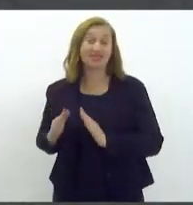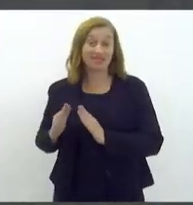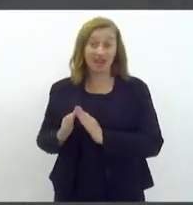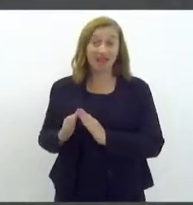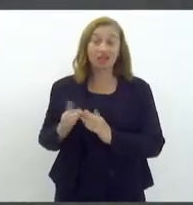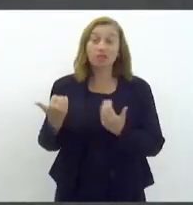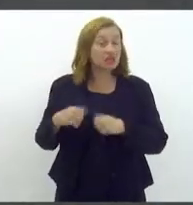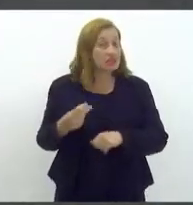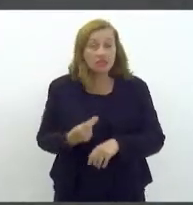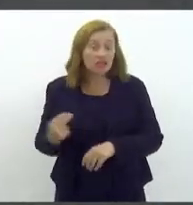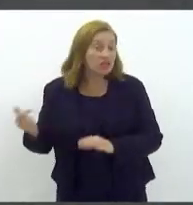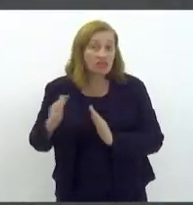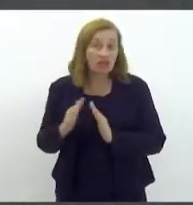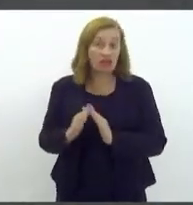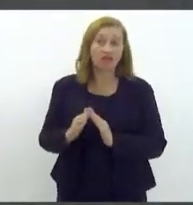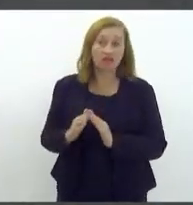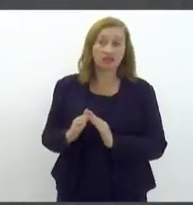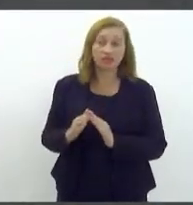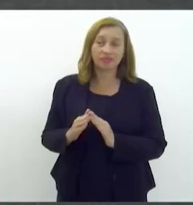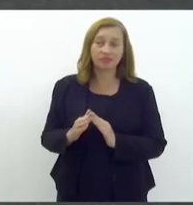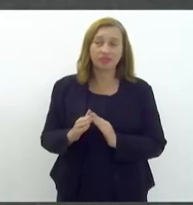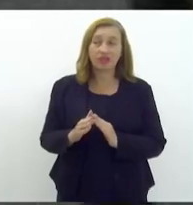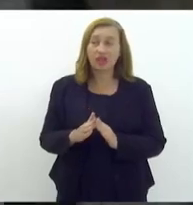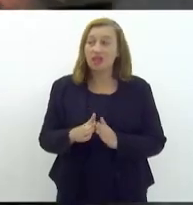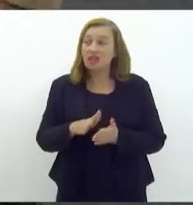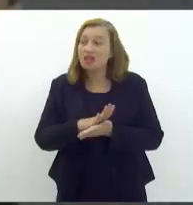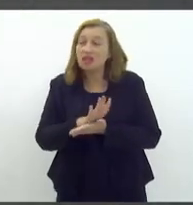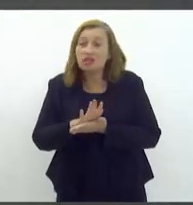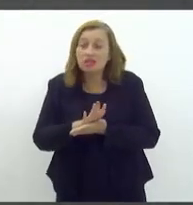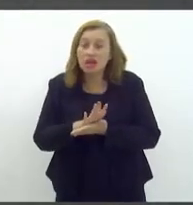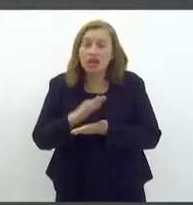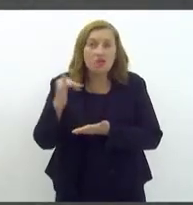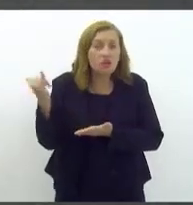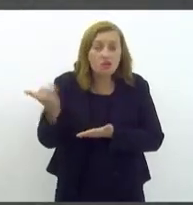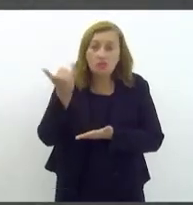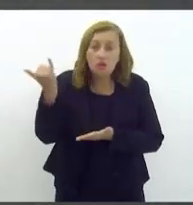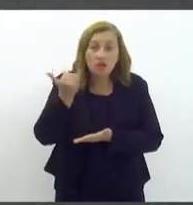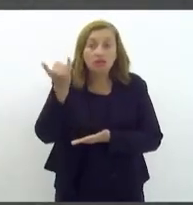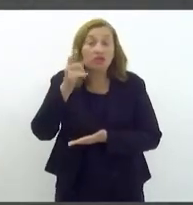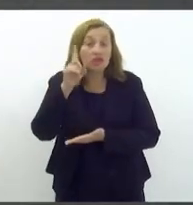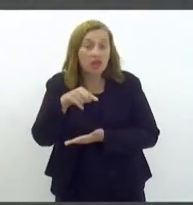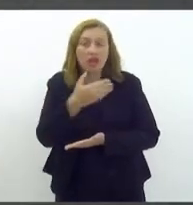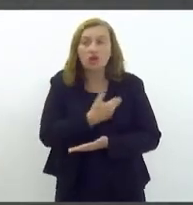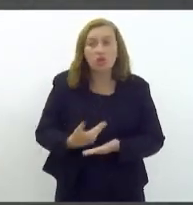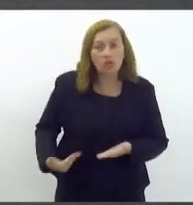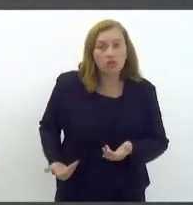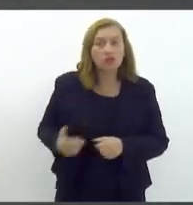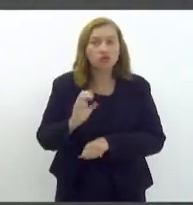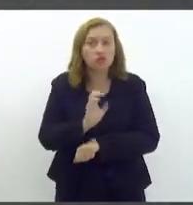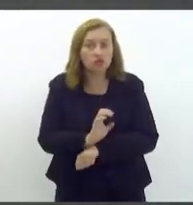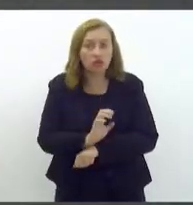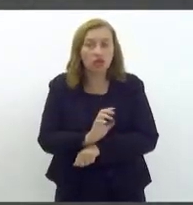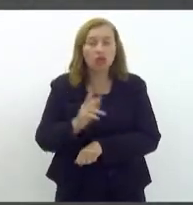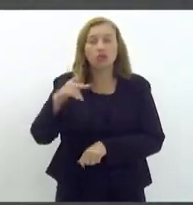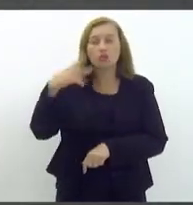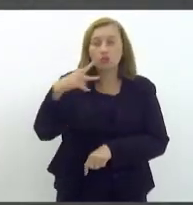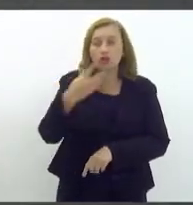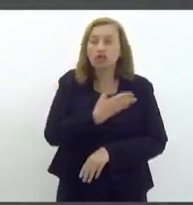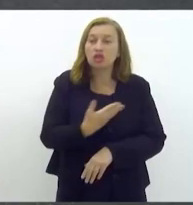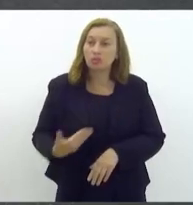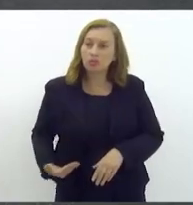sair da casa dela. E nada mais importante do que o governo do Estado com política pública